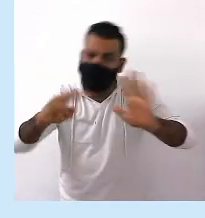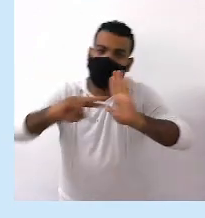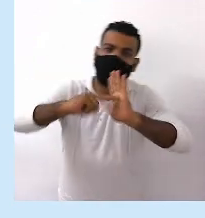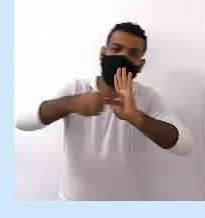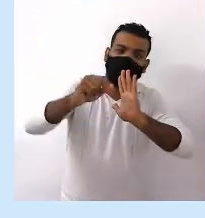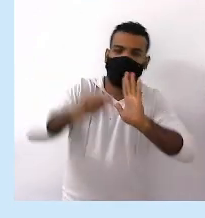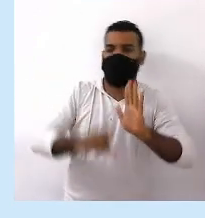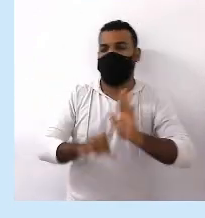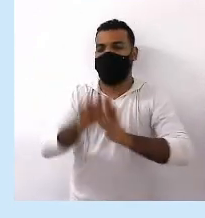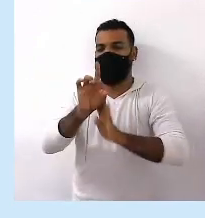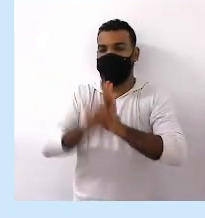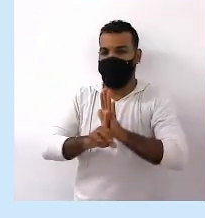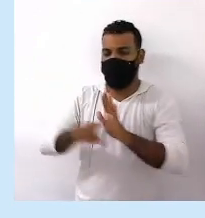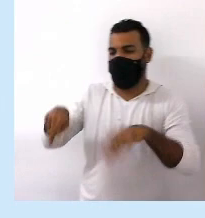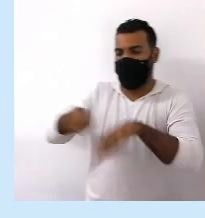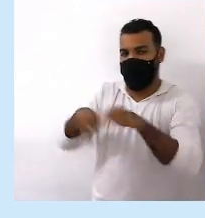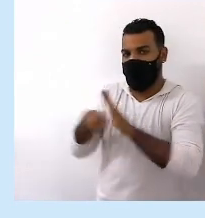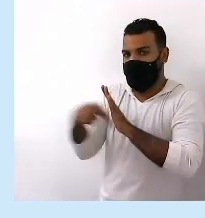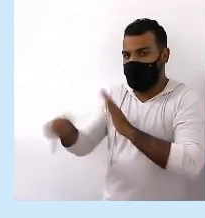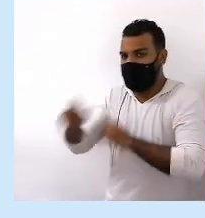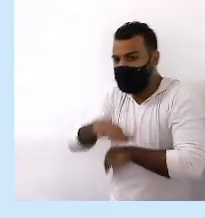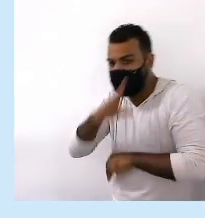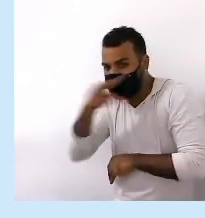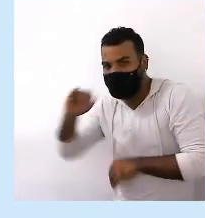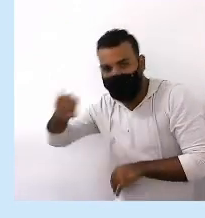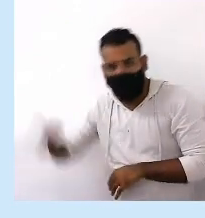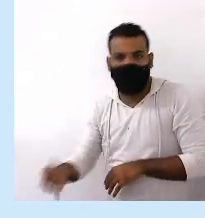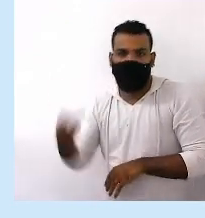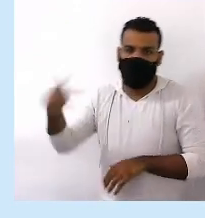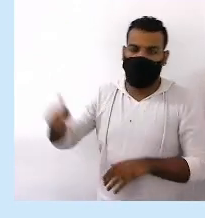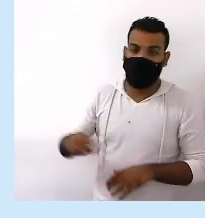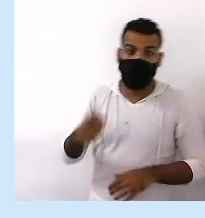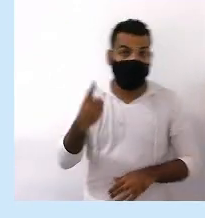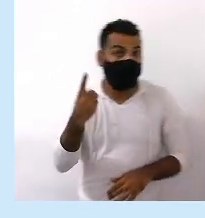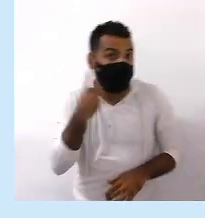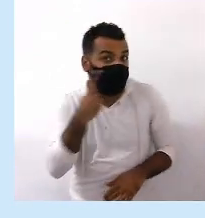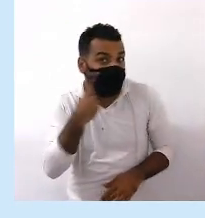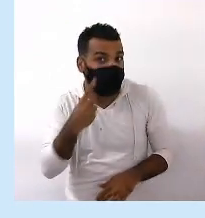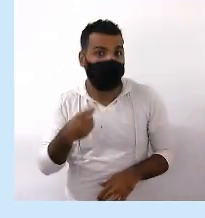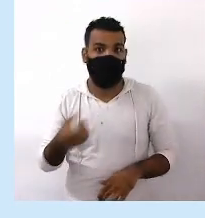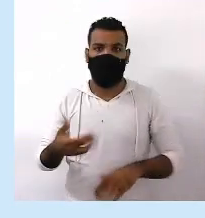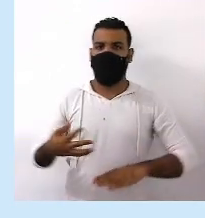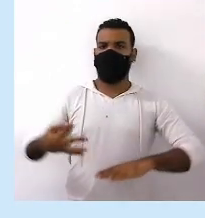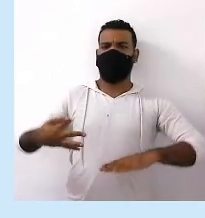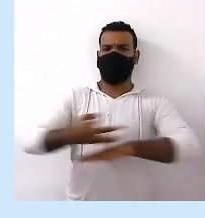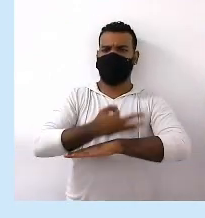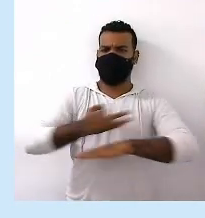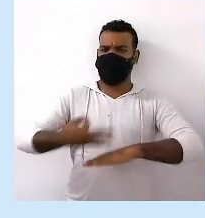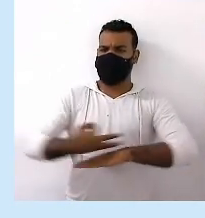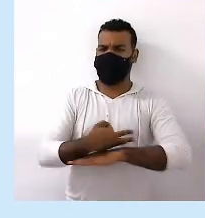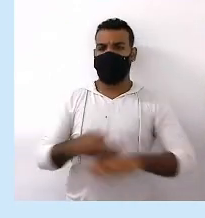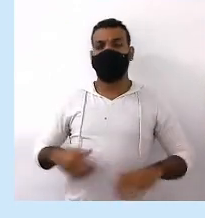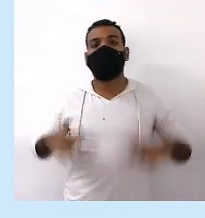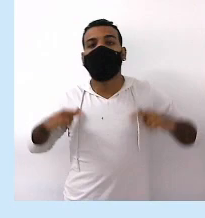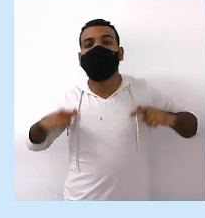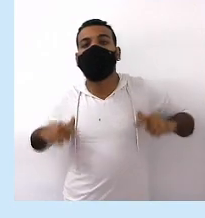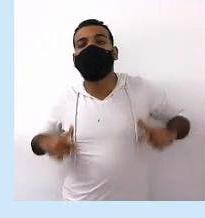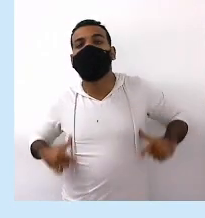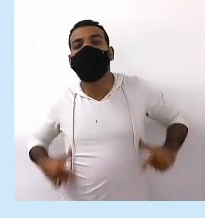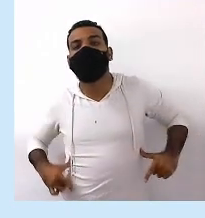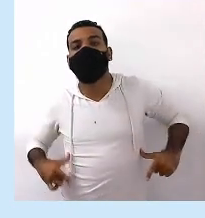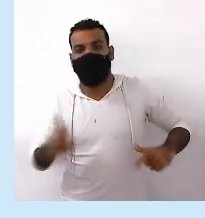Dos direitos Que gozam as crianças e adolescentes Vejam que a linguagem Se mantém ainda Impessoal Clara